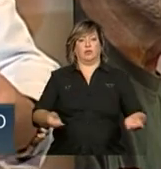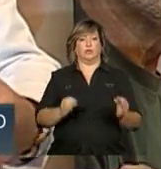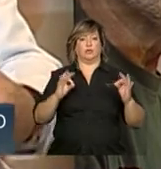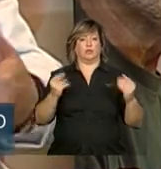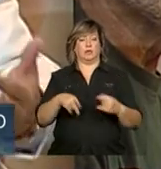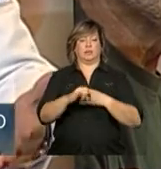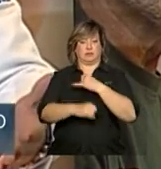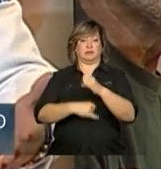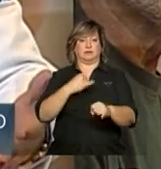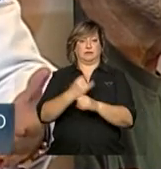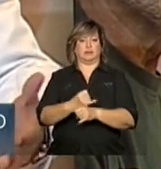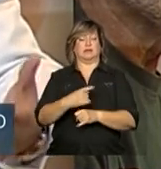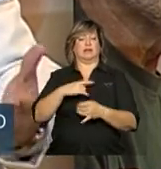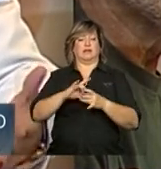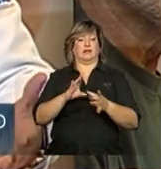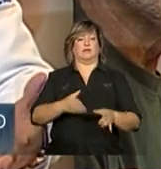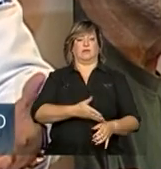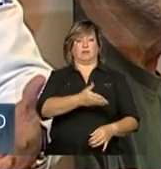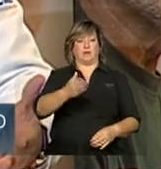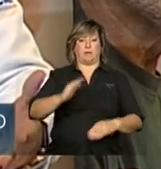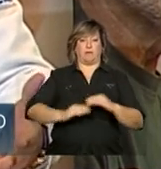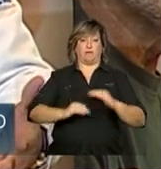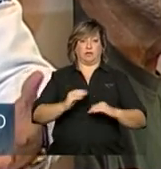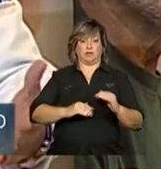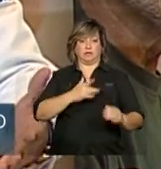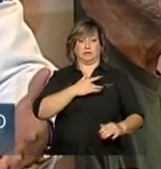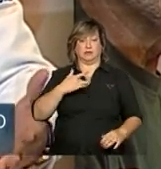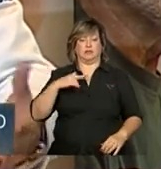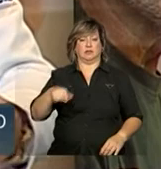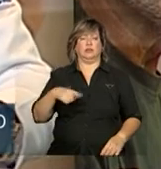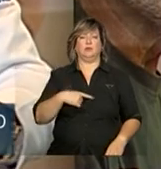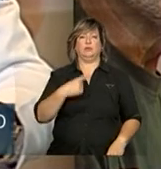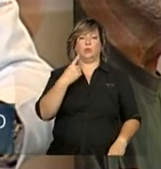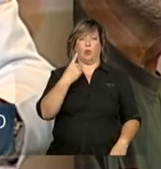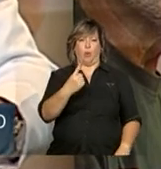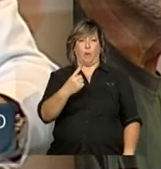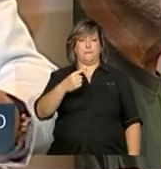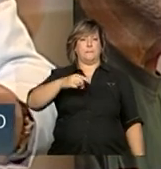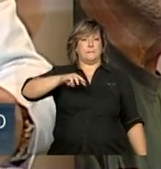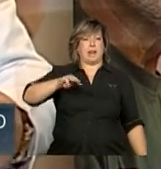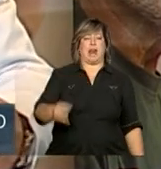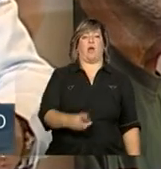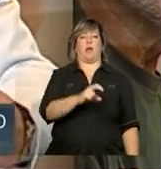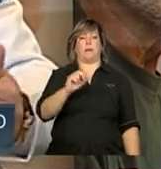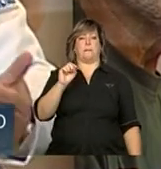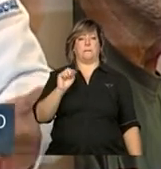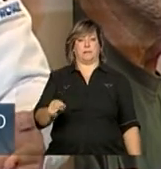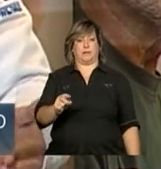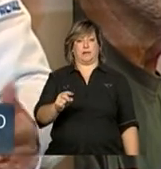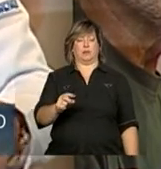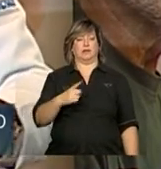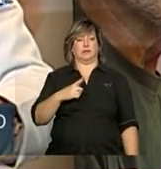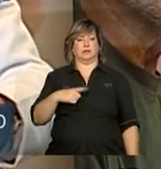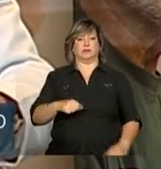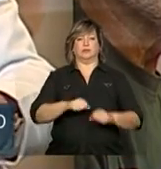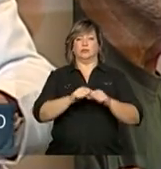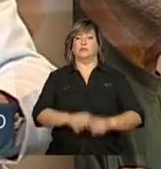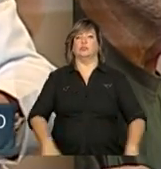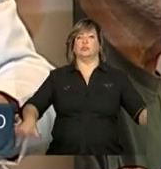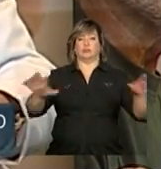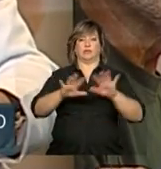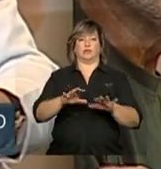Esse portal já é disponibilizado para todos os profissionais de saúde do Brasil, um milhão e meio de profissionais. Nós, inclusive, estamos expandindo esse portal